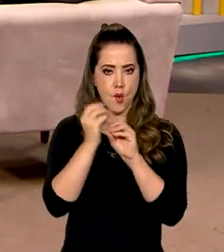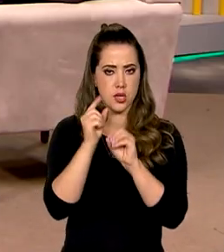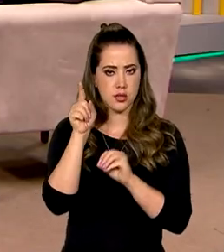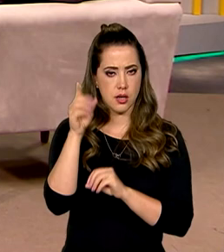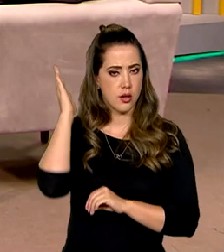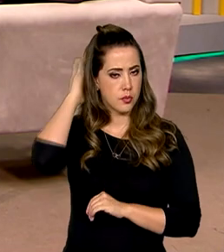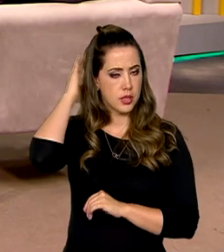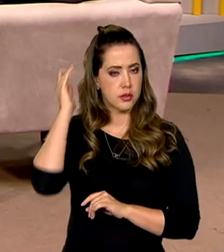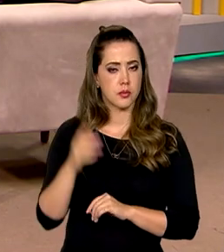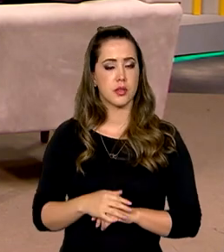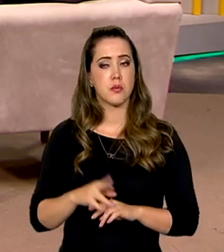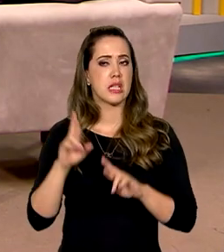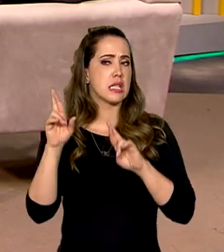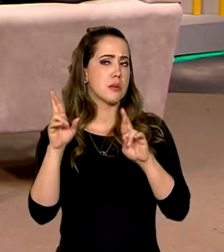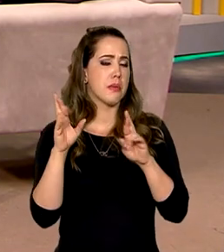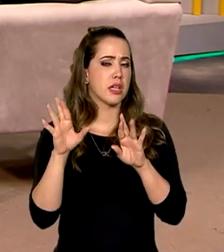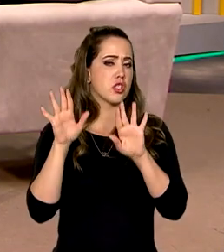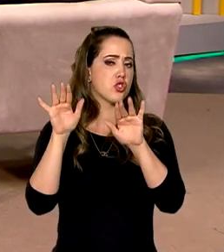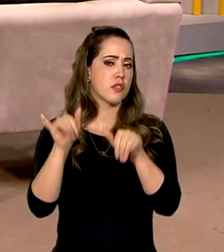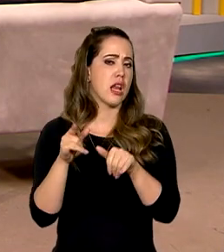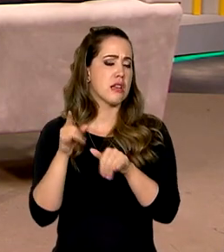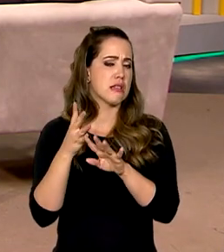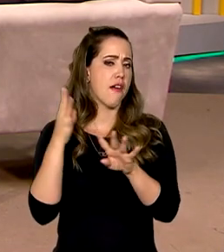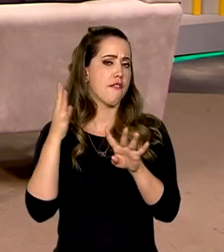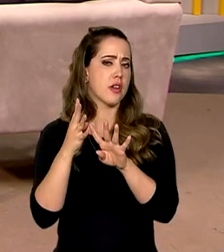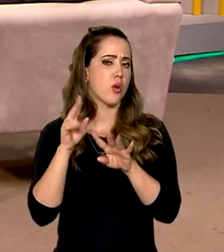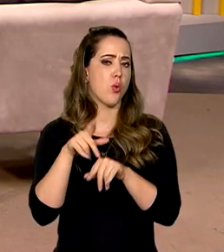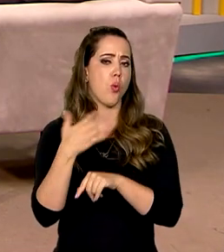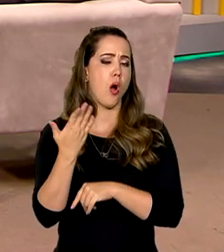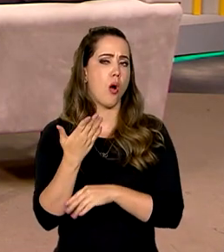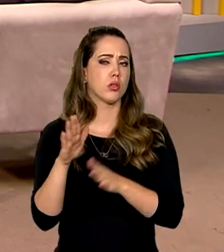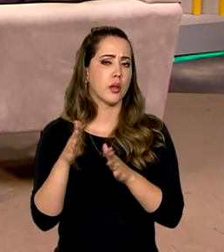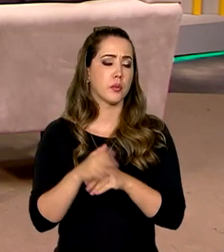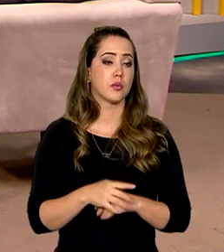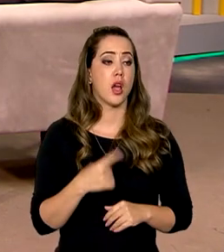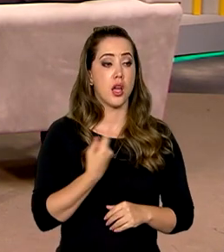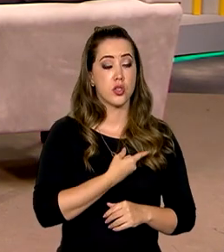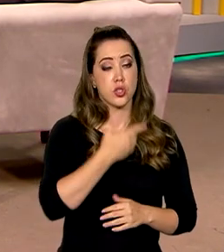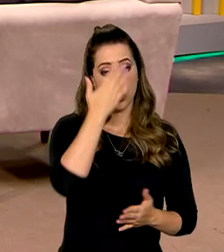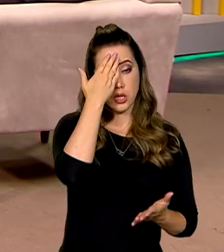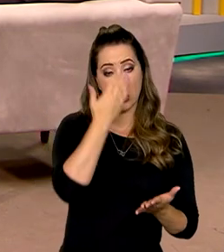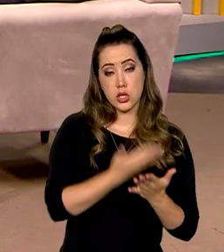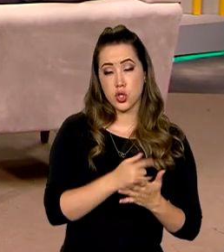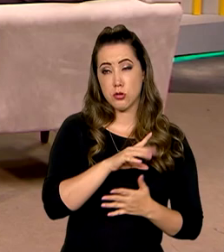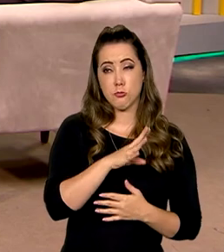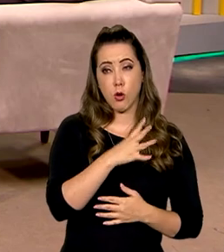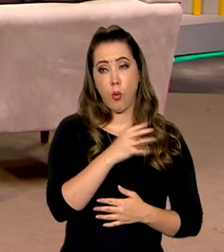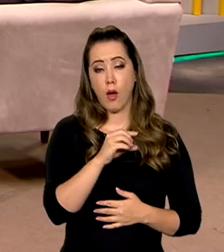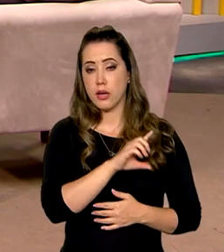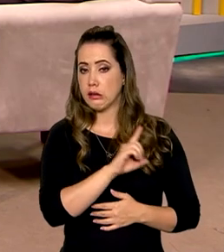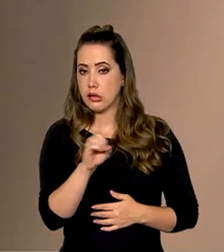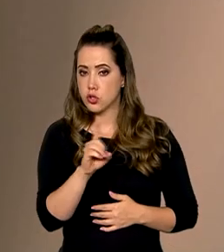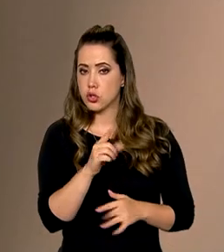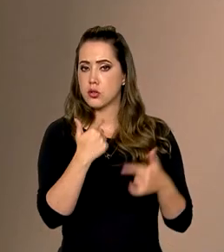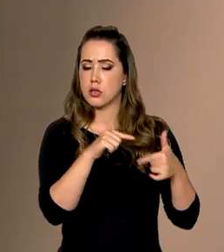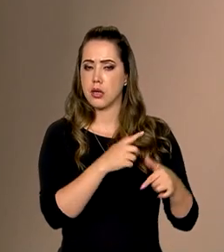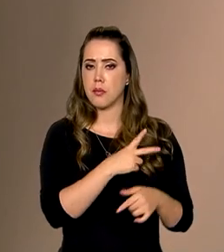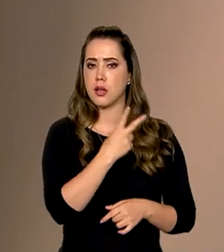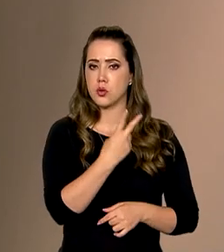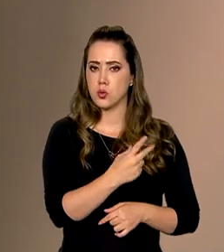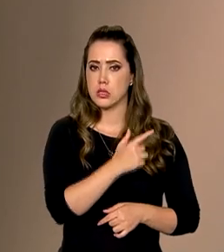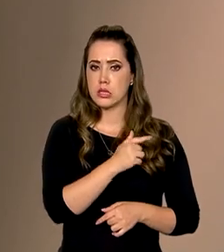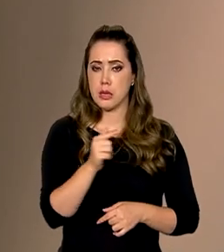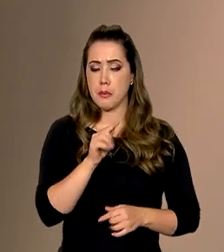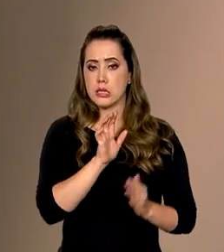fila em todos os estados? Em que prazo, aproximadamente? A imagina que com mais 40 dias do trabalho que está sendo feito, há duas semanas, em